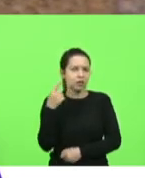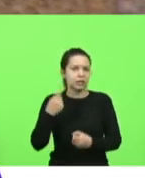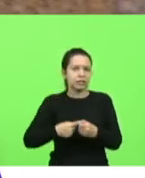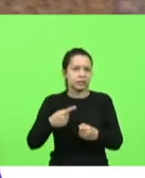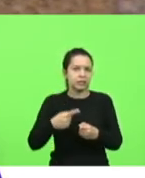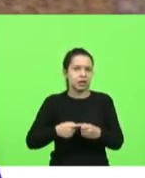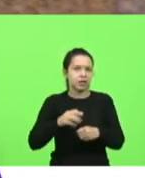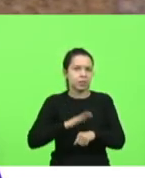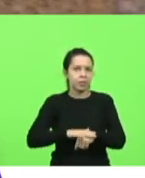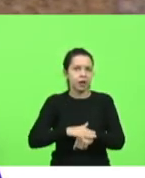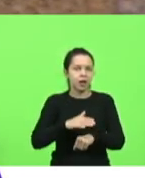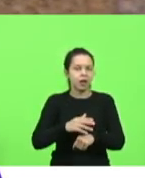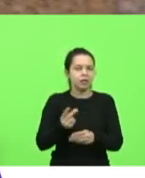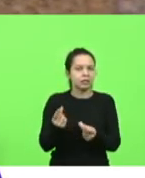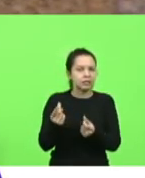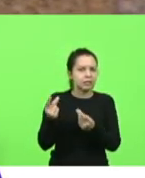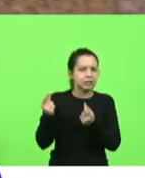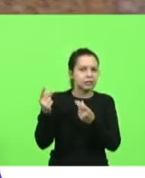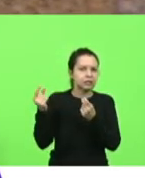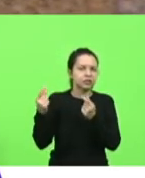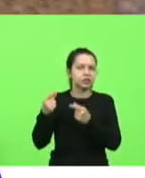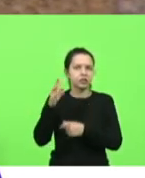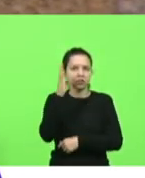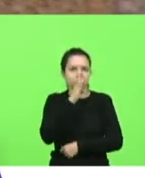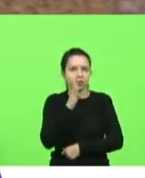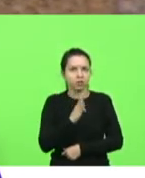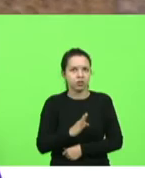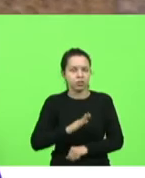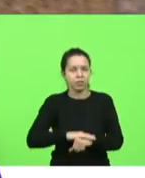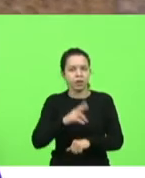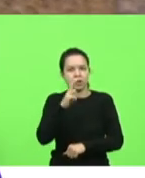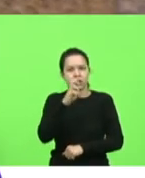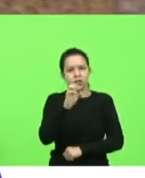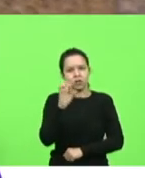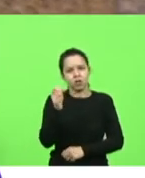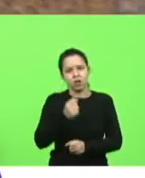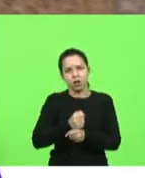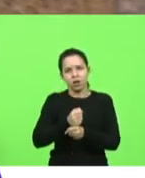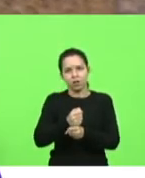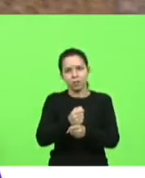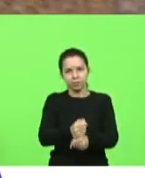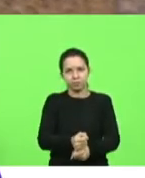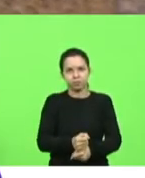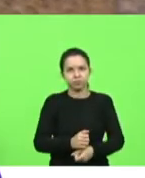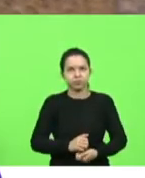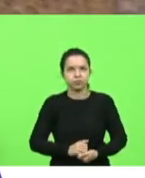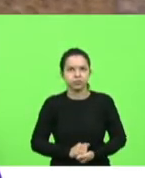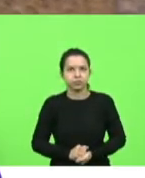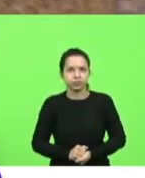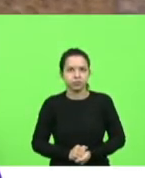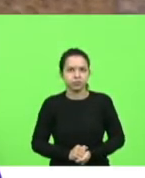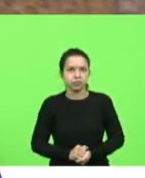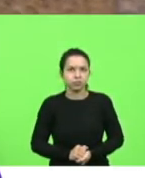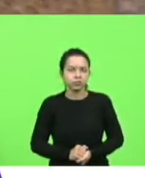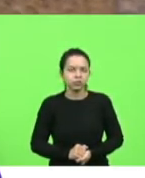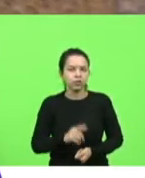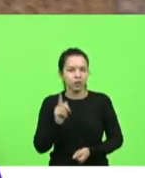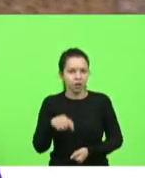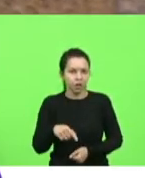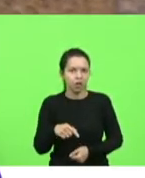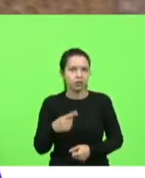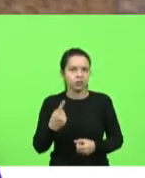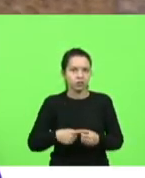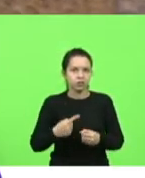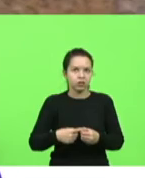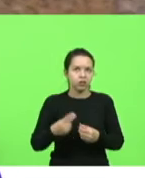sempre é uma cidade que tem ali seus mais de 500 anos e pra mim é a cidade mais antiga do Brasil e há